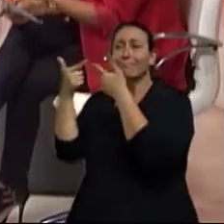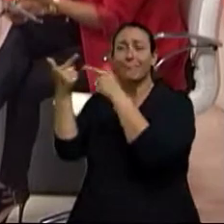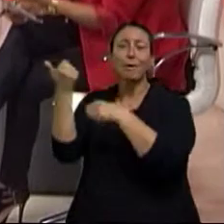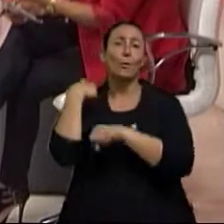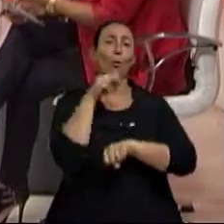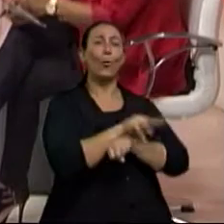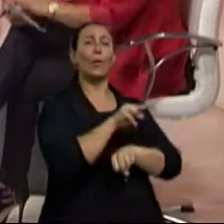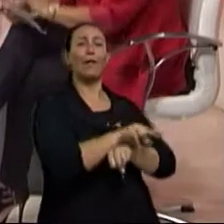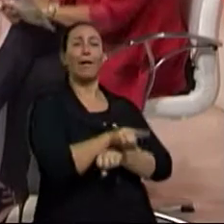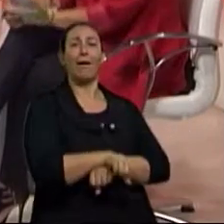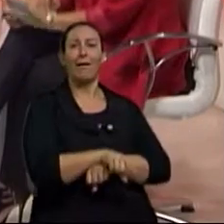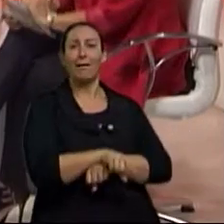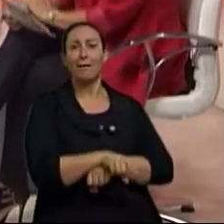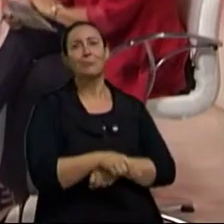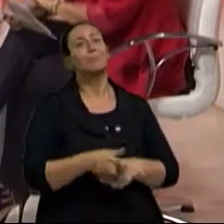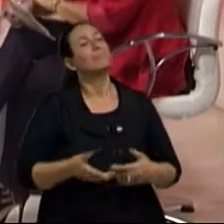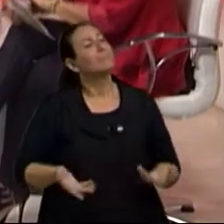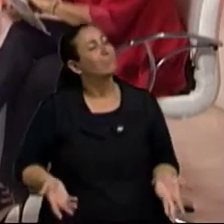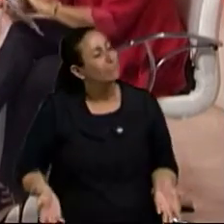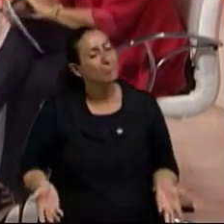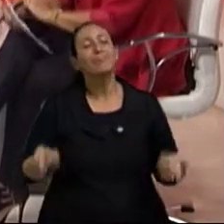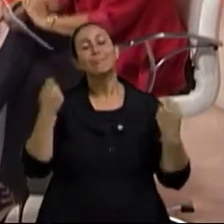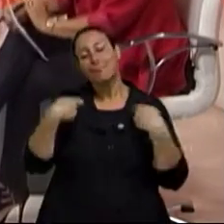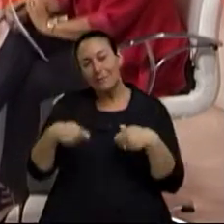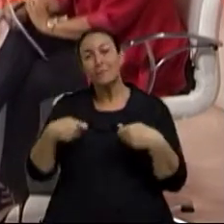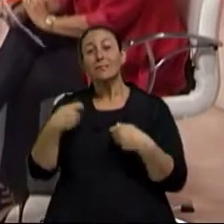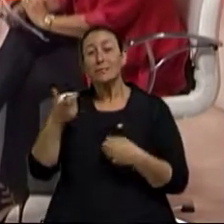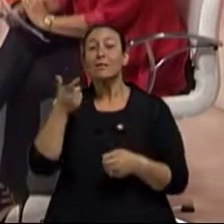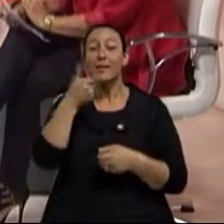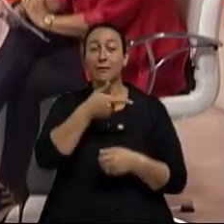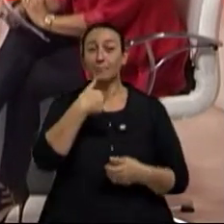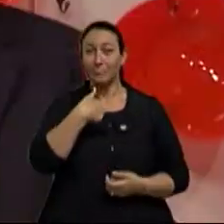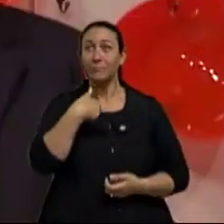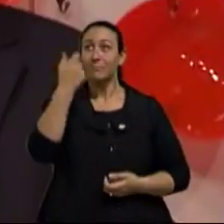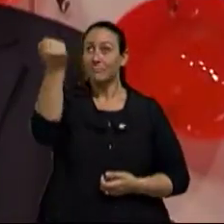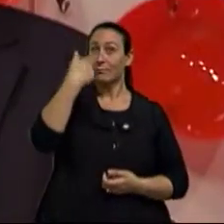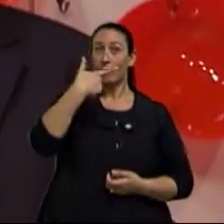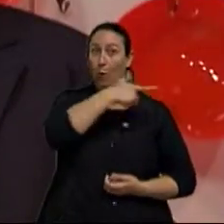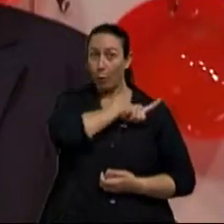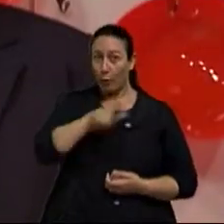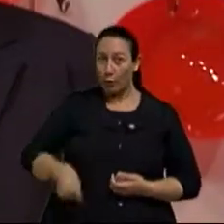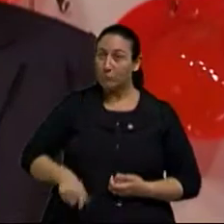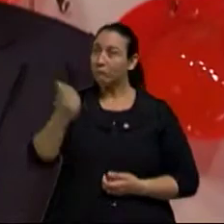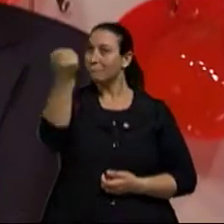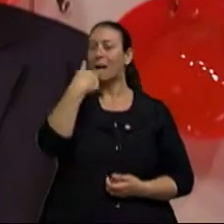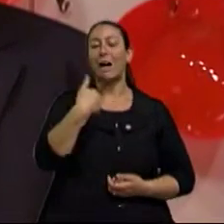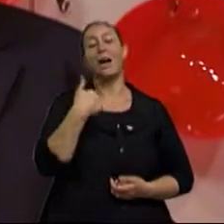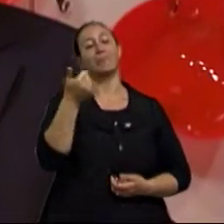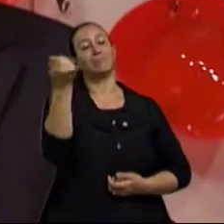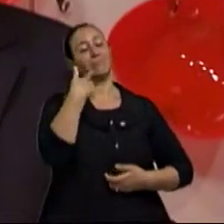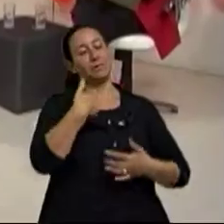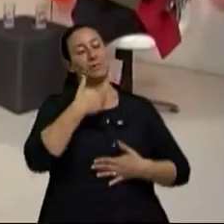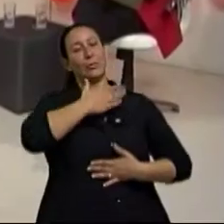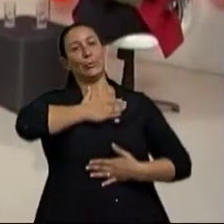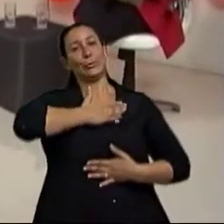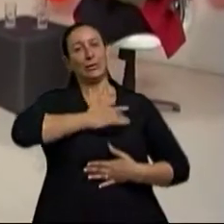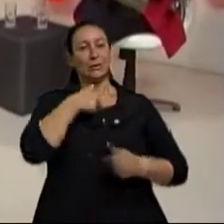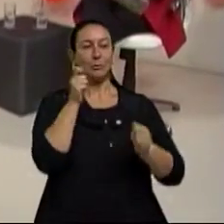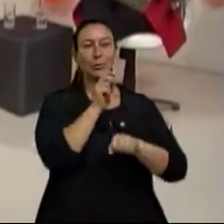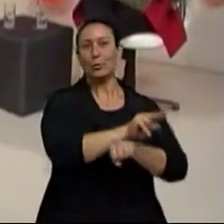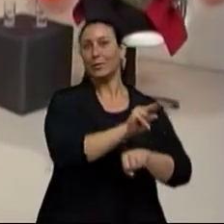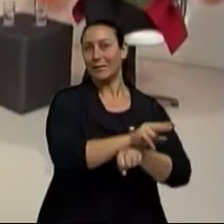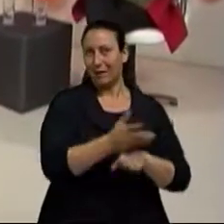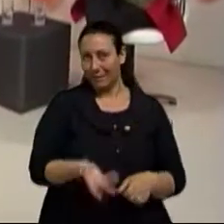profissão e muitas vezes ele vai pagar ao cuidador que vai ficar em casa como substituto o mesmo valor que ele está recebendo fora,